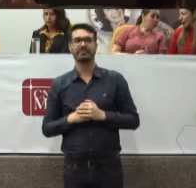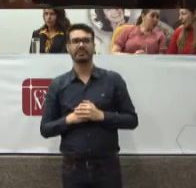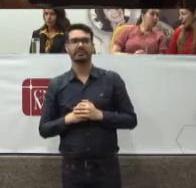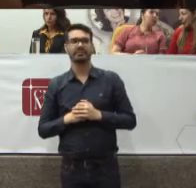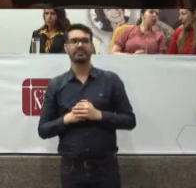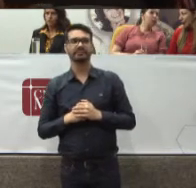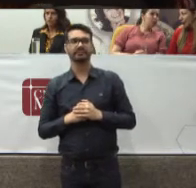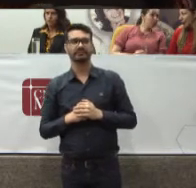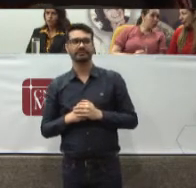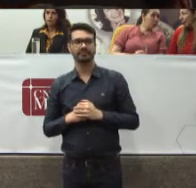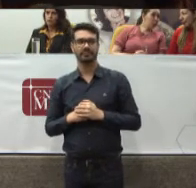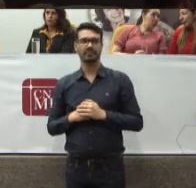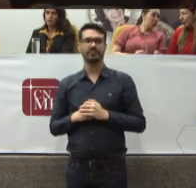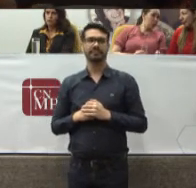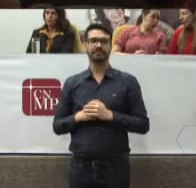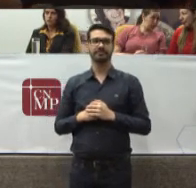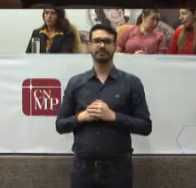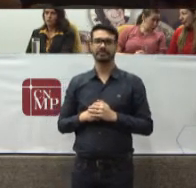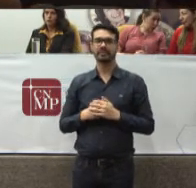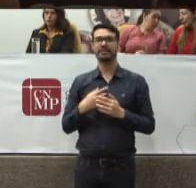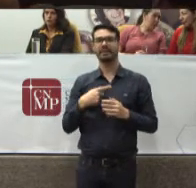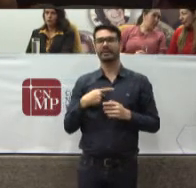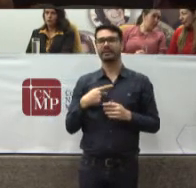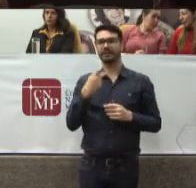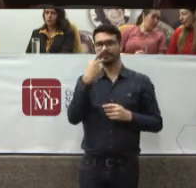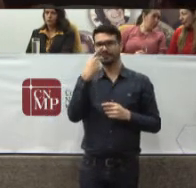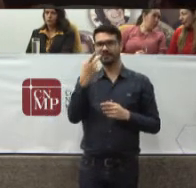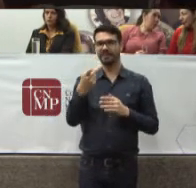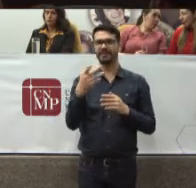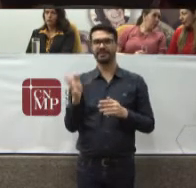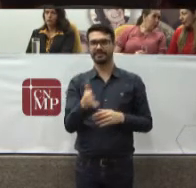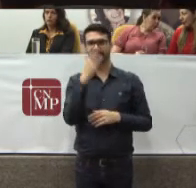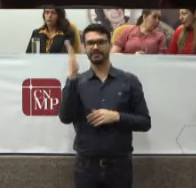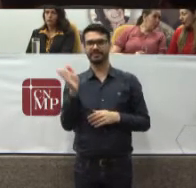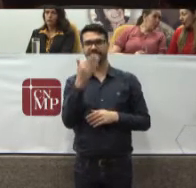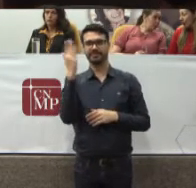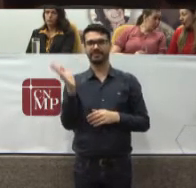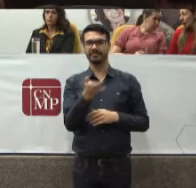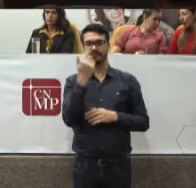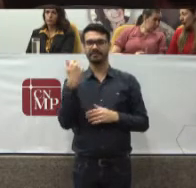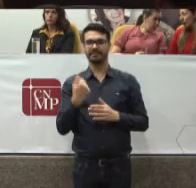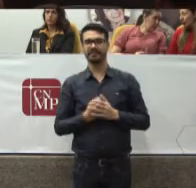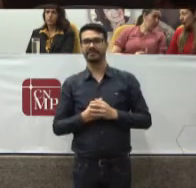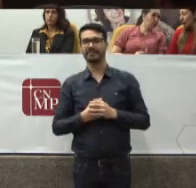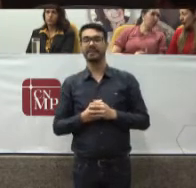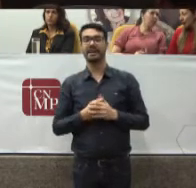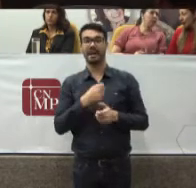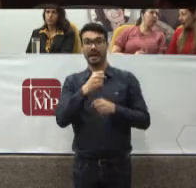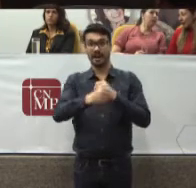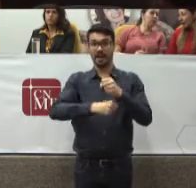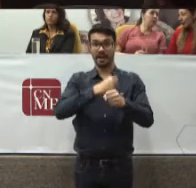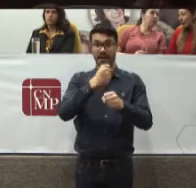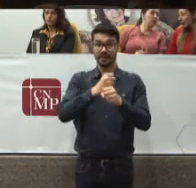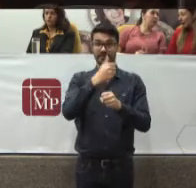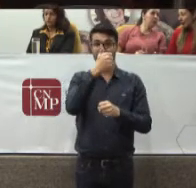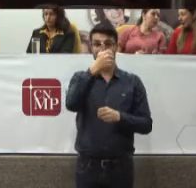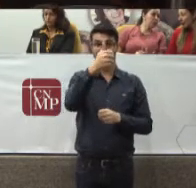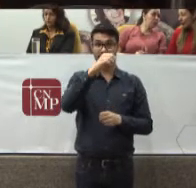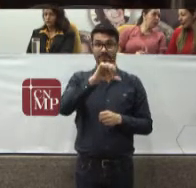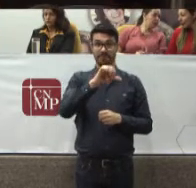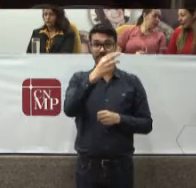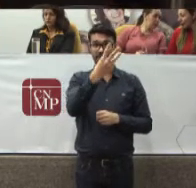Vamos Só Eu vou falando E nós vamos passando Em 1937